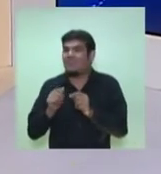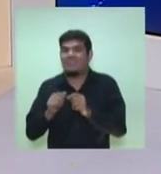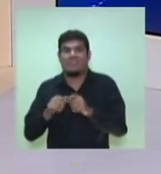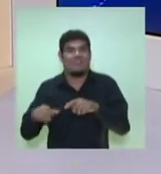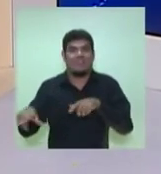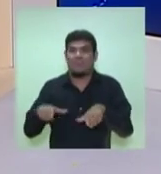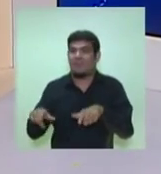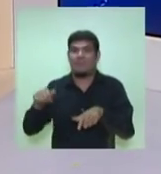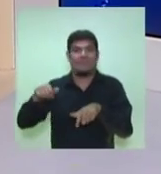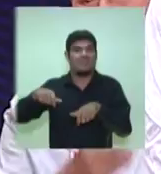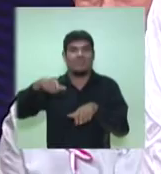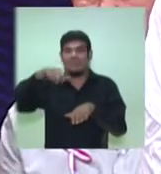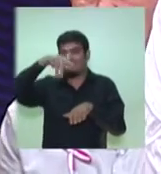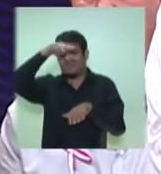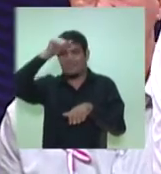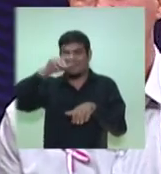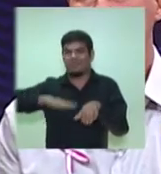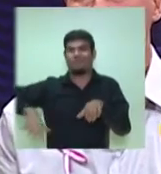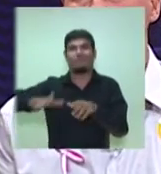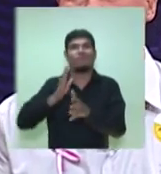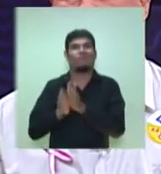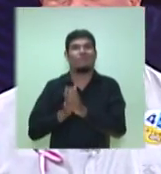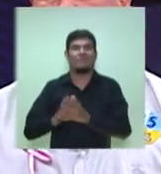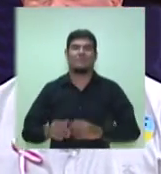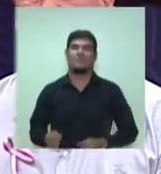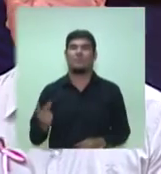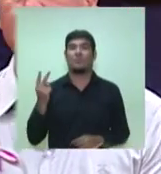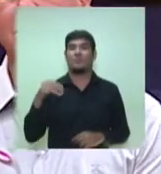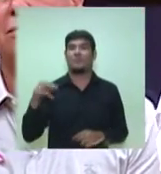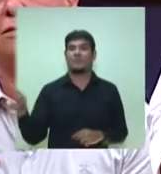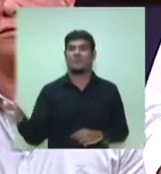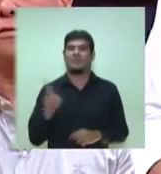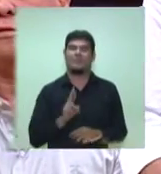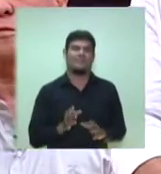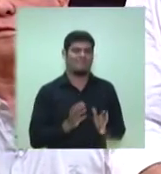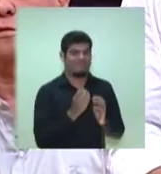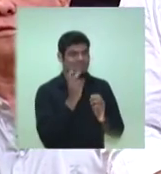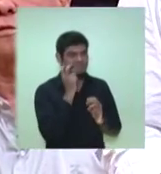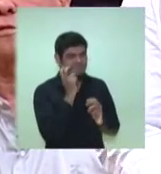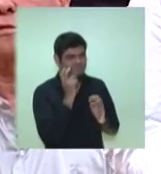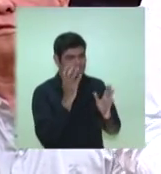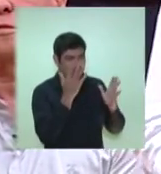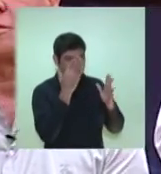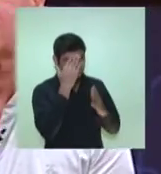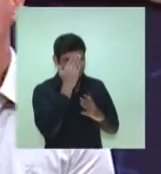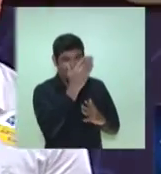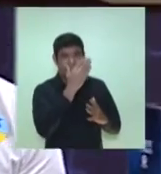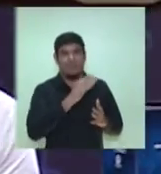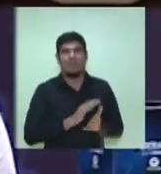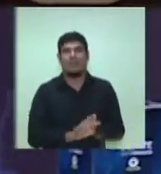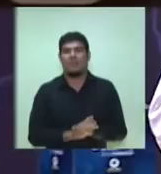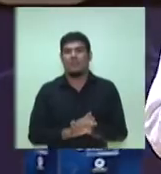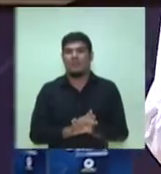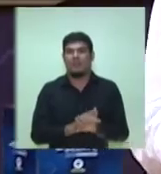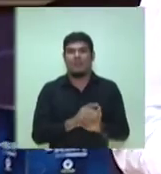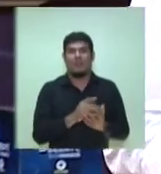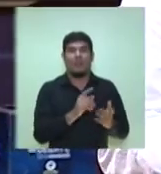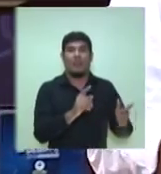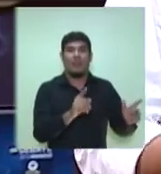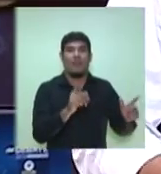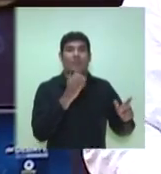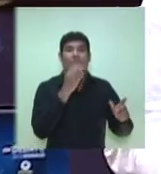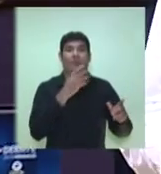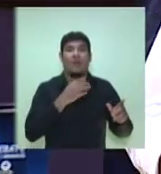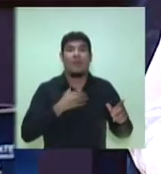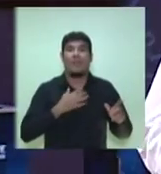Manaus? O tem dois minutos para a sua resposta, candidato. Bem, Anuar, você me dá a chance, primeiro, de desfazer uma mentira das